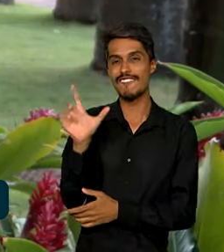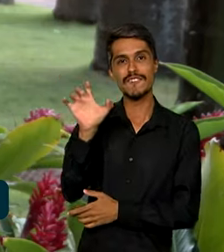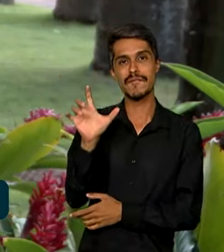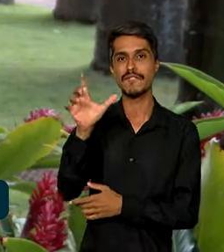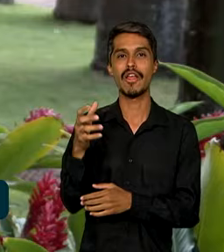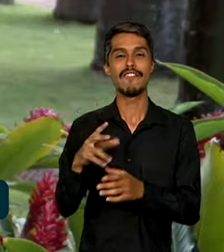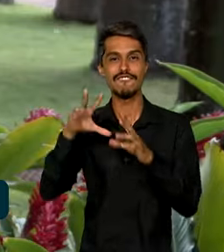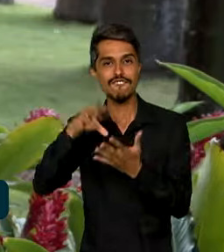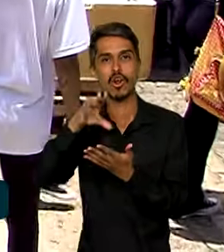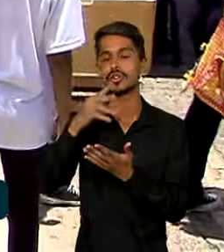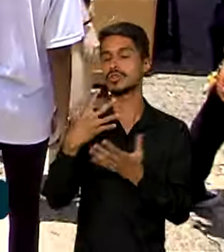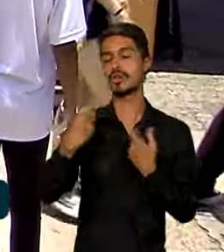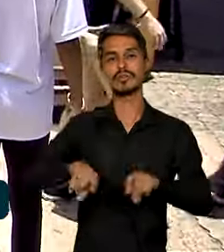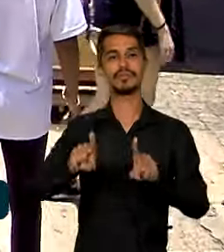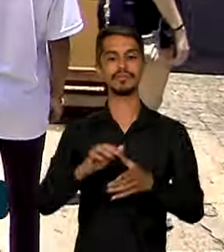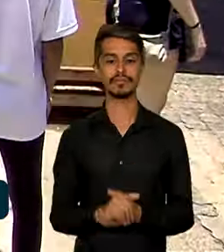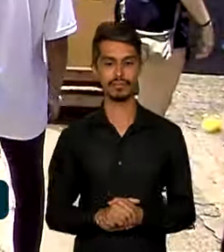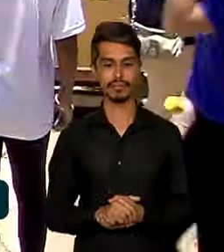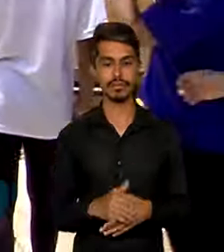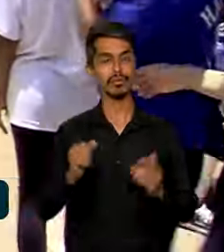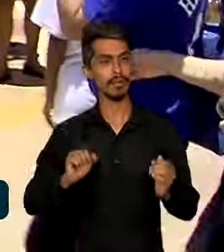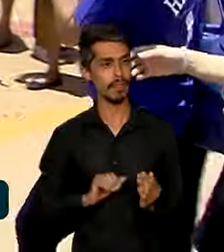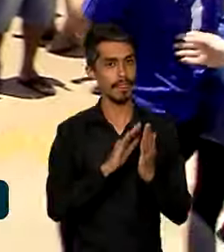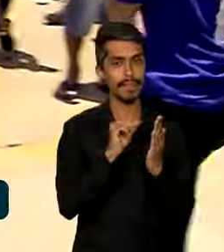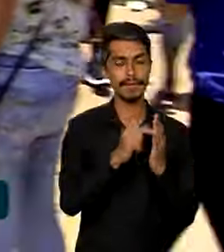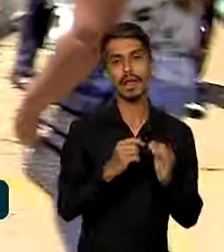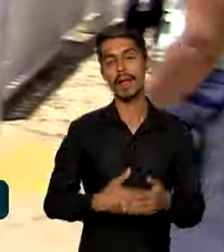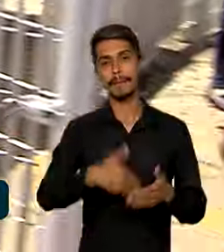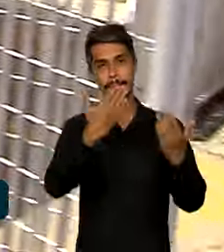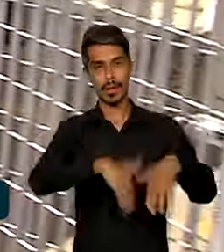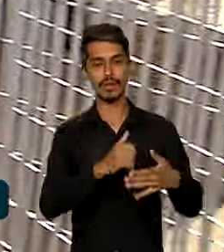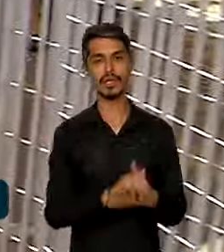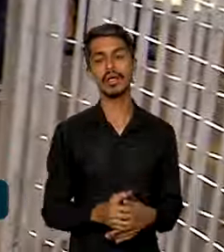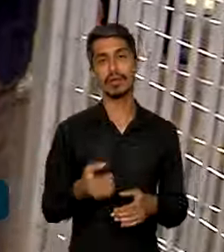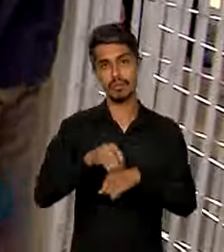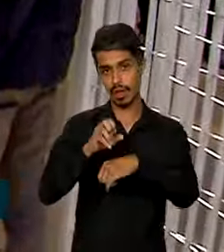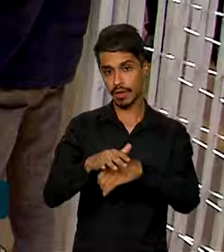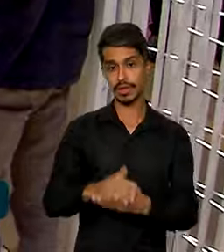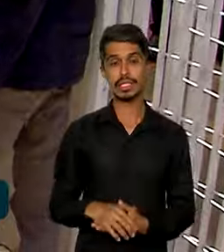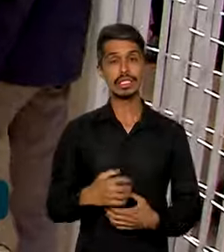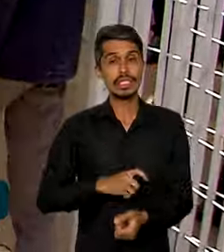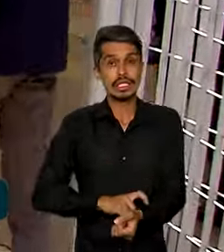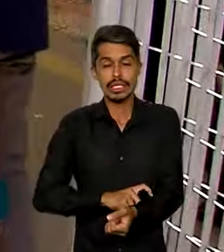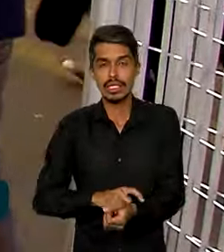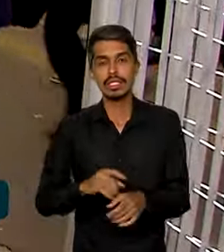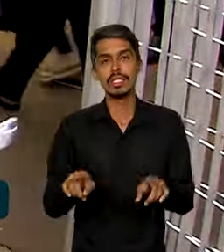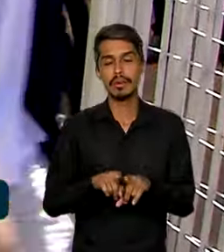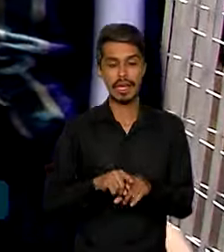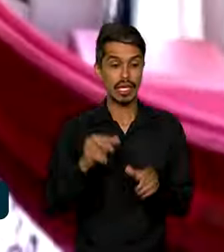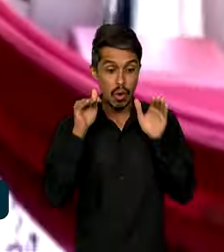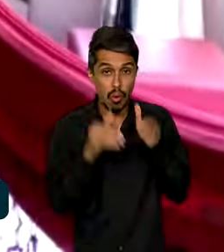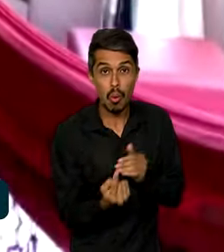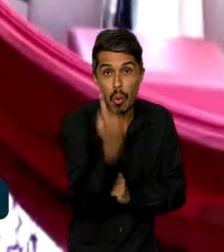capturas de tela. Quando estiver frente a frente com a prova, uma das dicas é não ficar muito tempo preso em